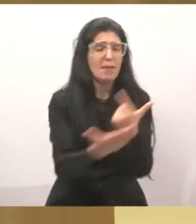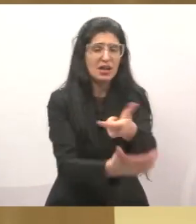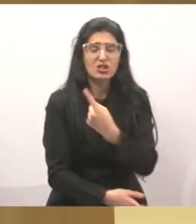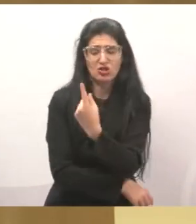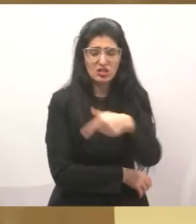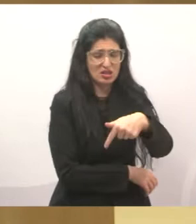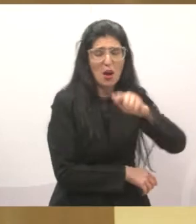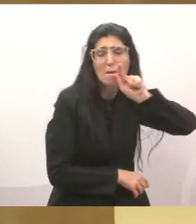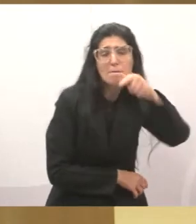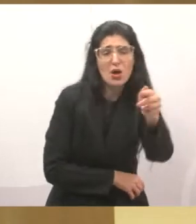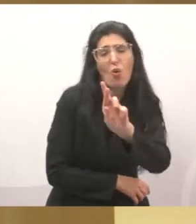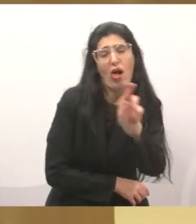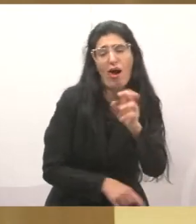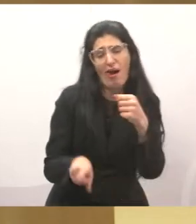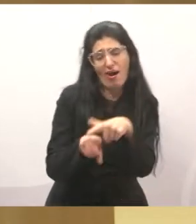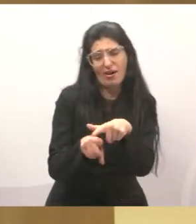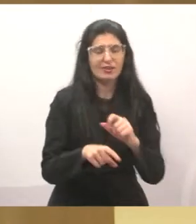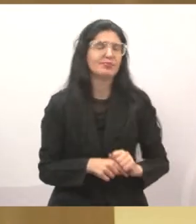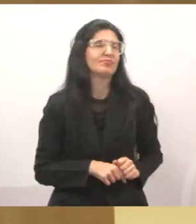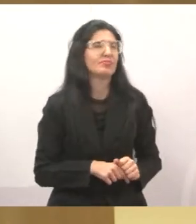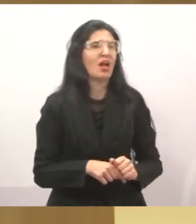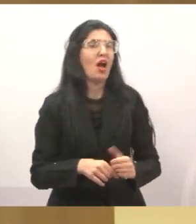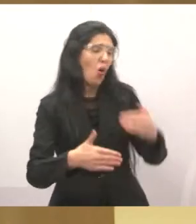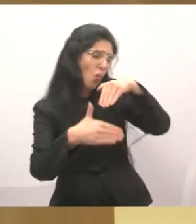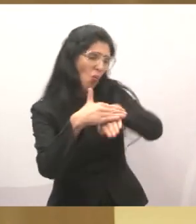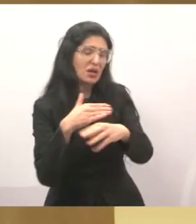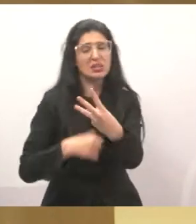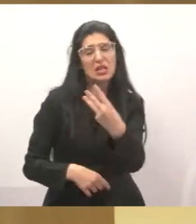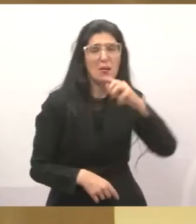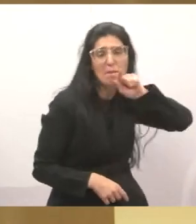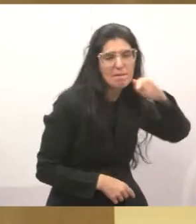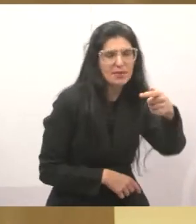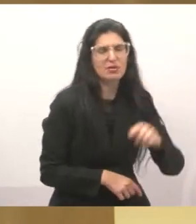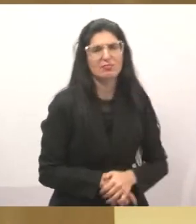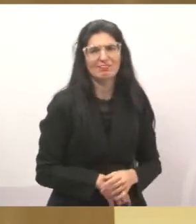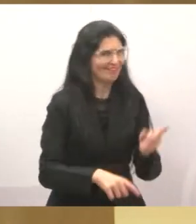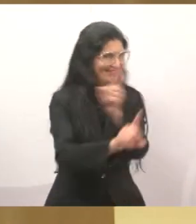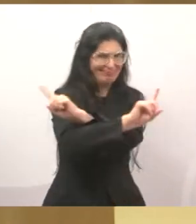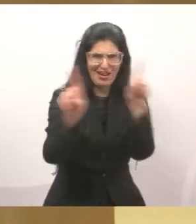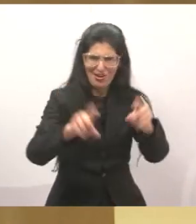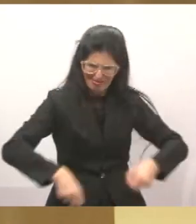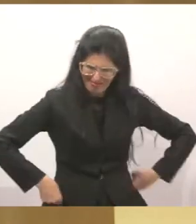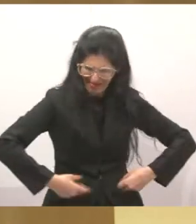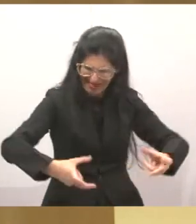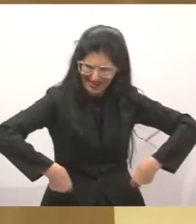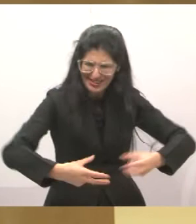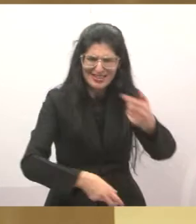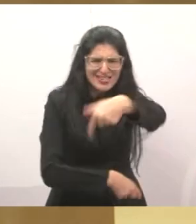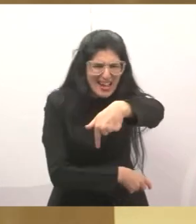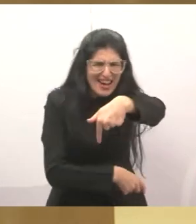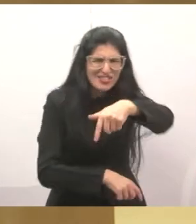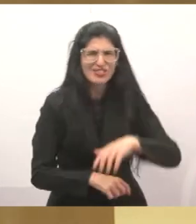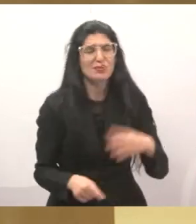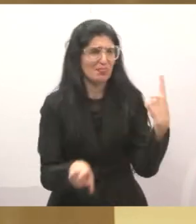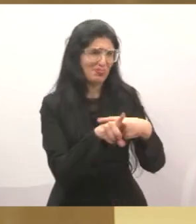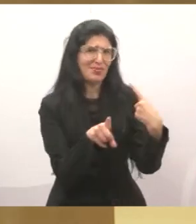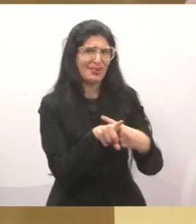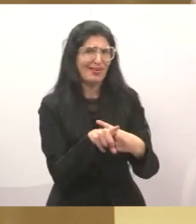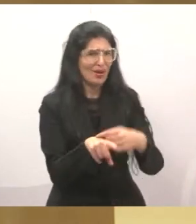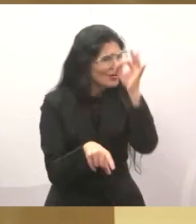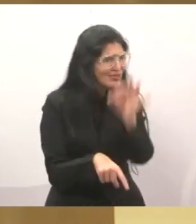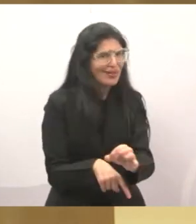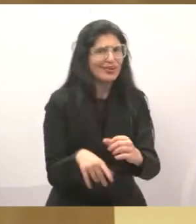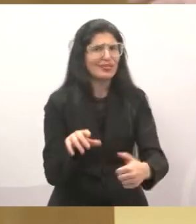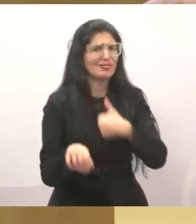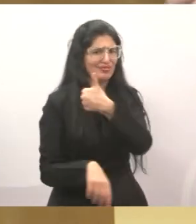dizendo que estavam economizando 3. Na verdade, está gastando 7, porque lá poderia ter saído por 10. É que não houve boa